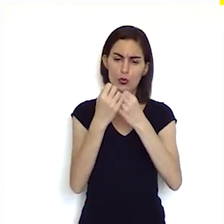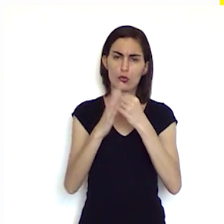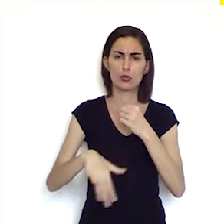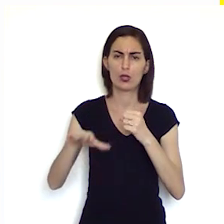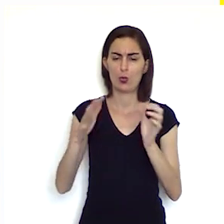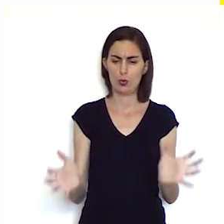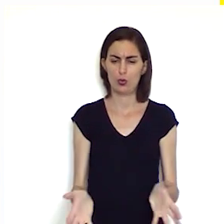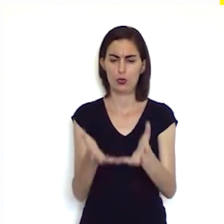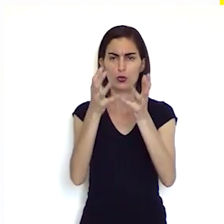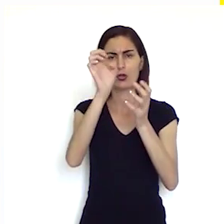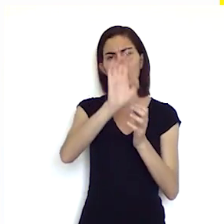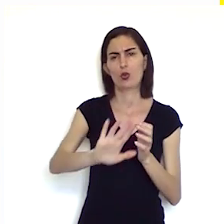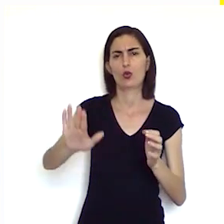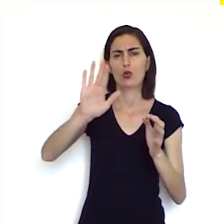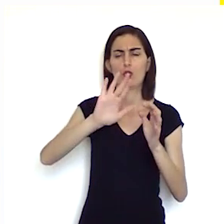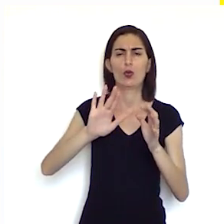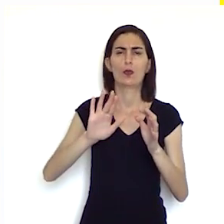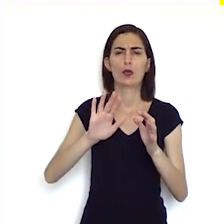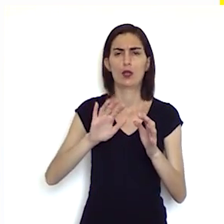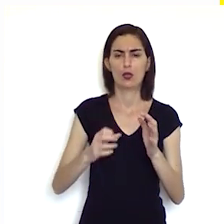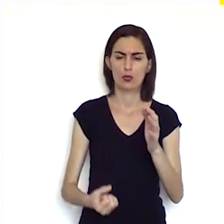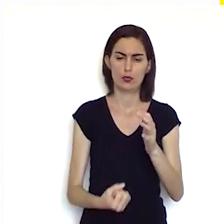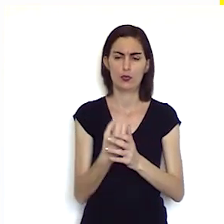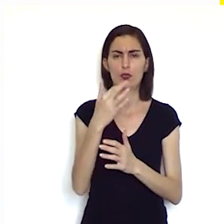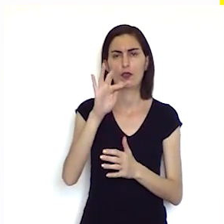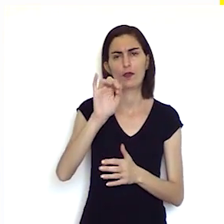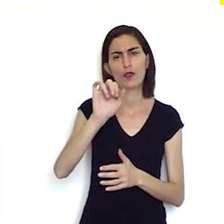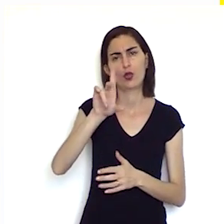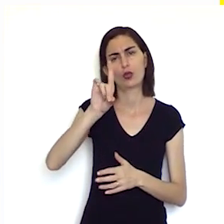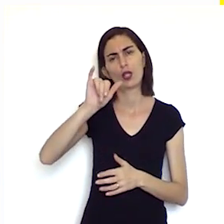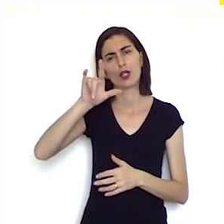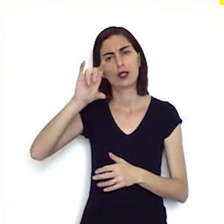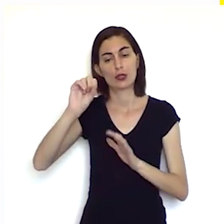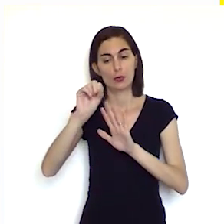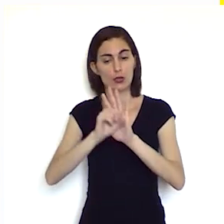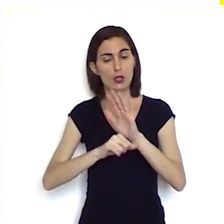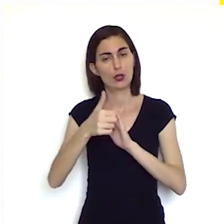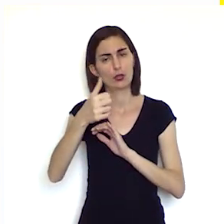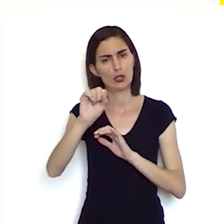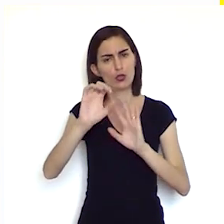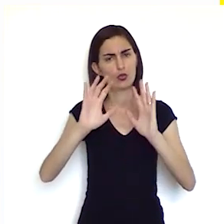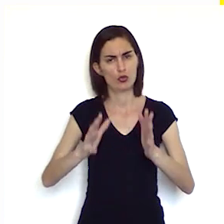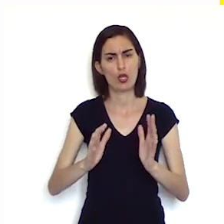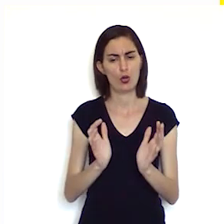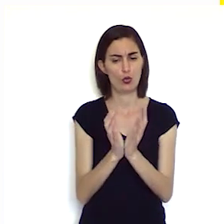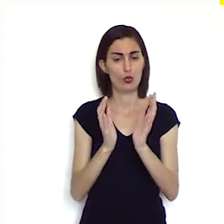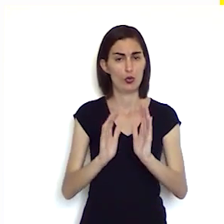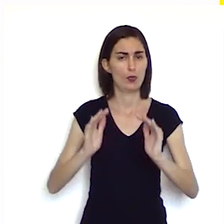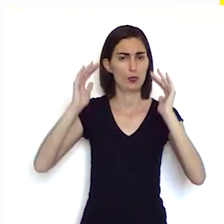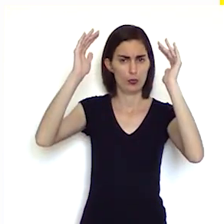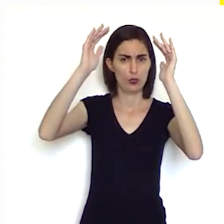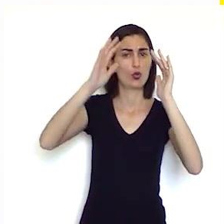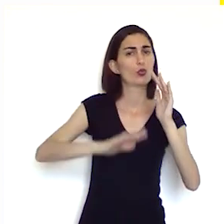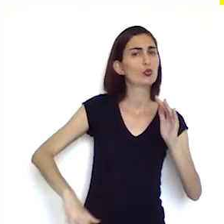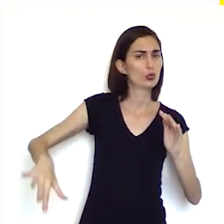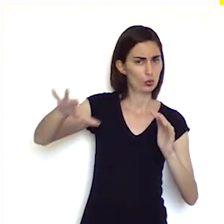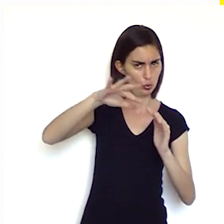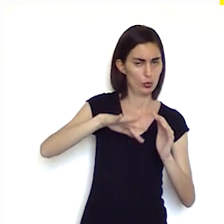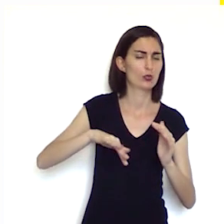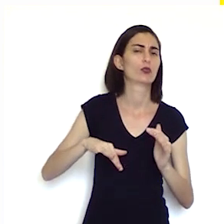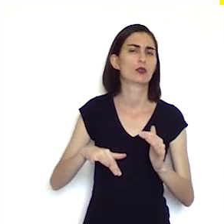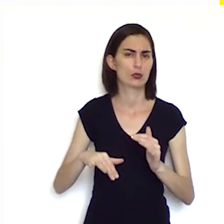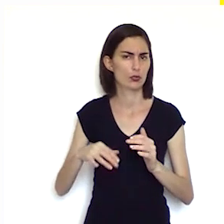crescia na Europa surgiu no fim do feudalismo no século XVIII já era a classe poderosa no continente